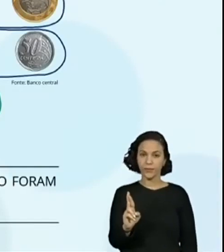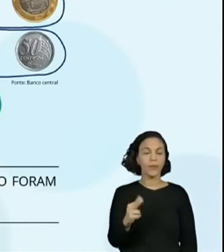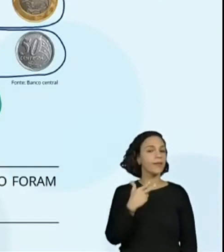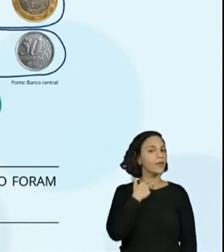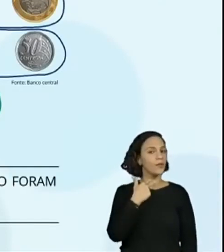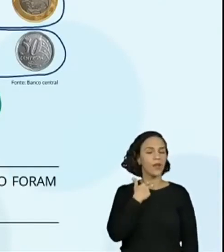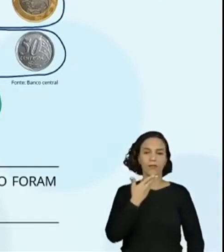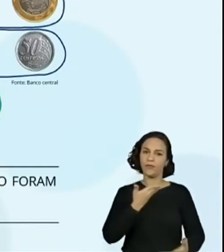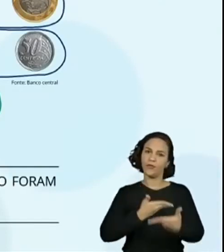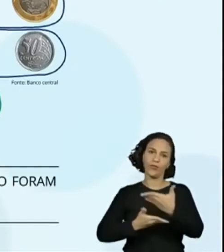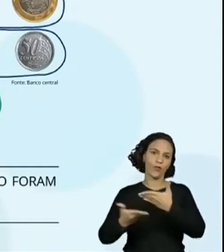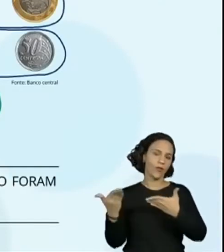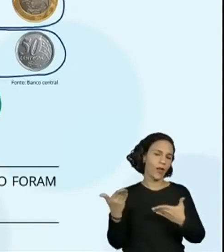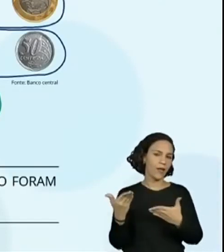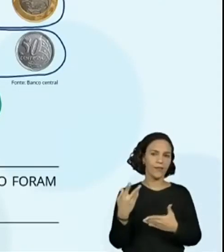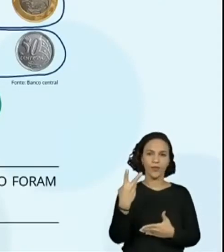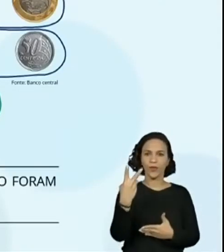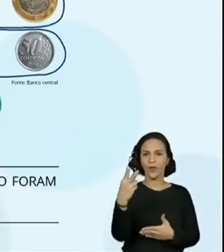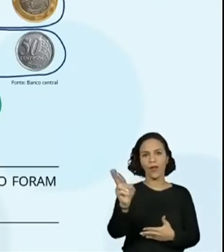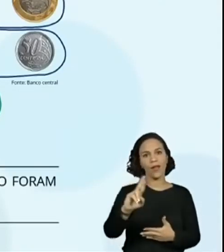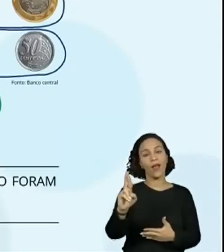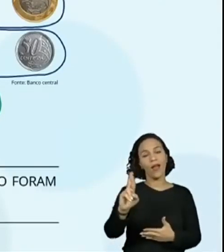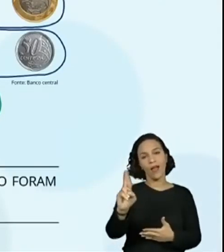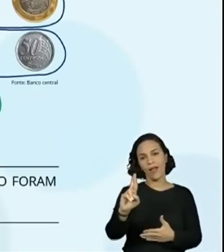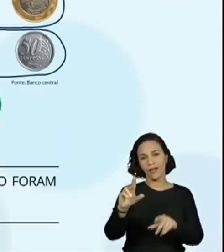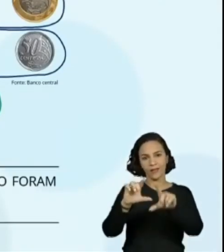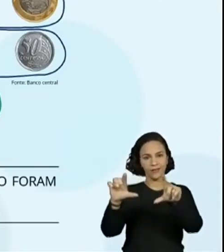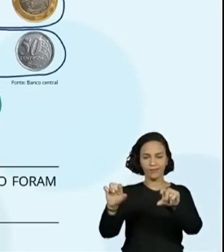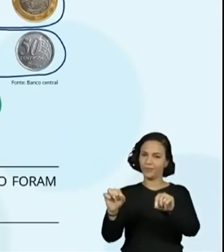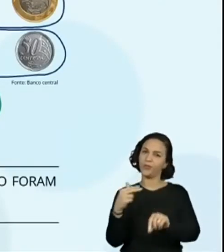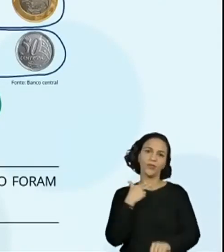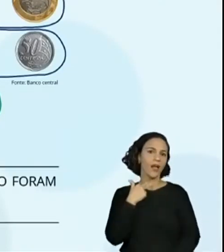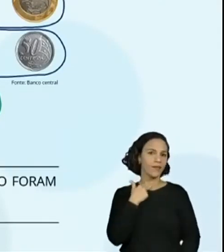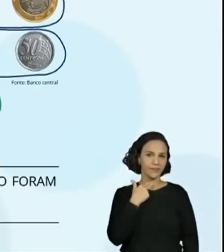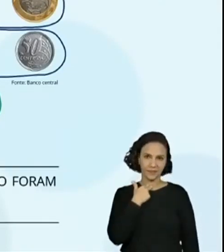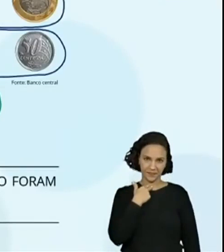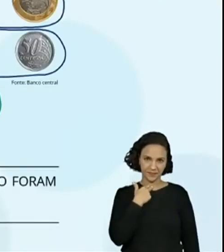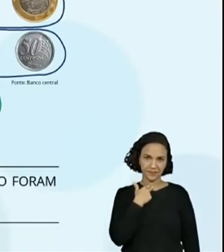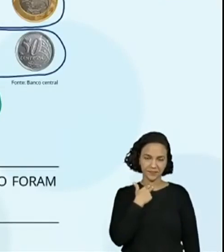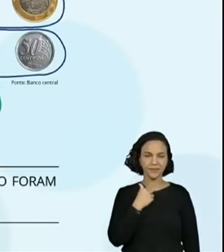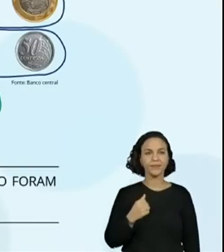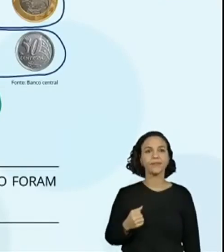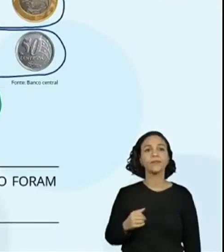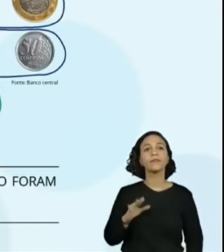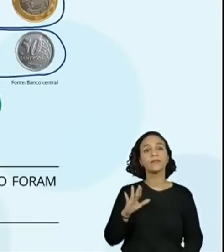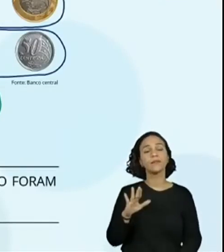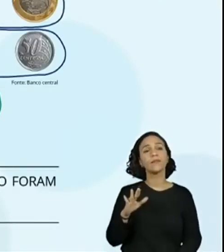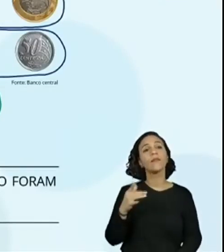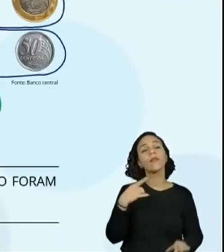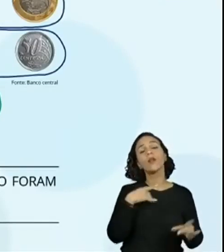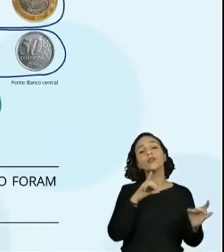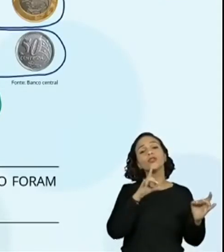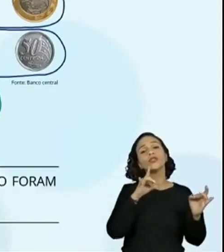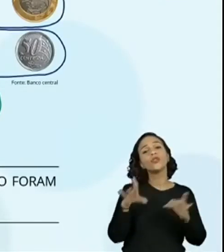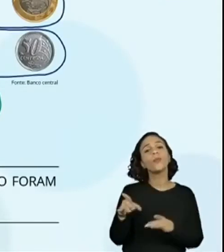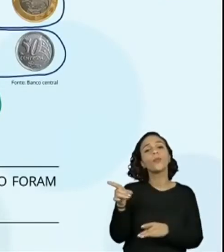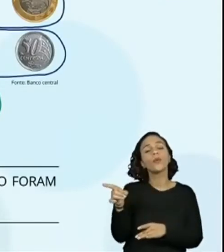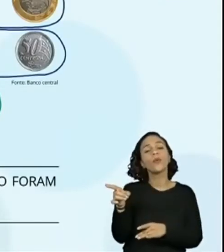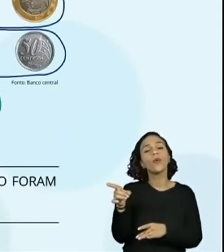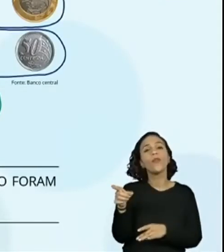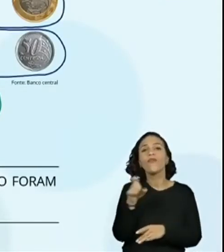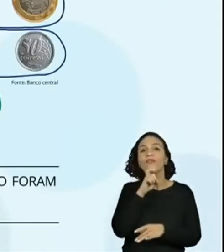fazer a troca pela cédula de dois reais. Quantas moedas sobraram?